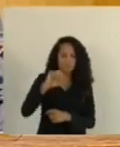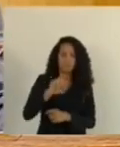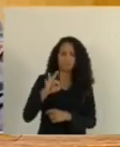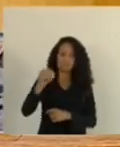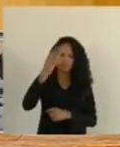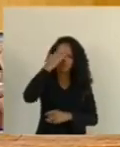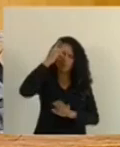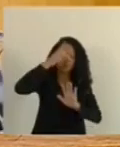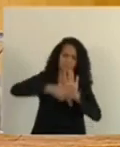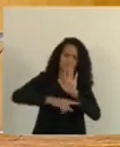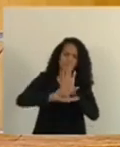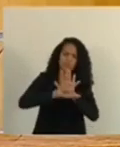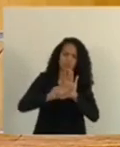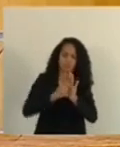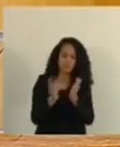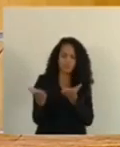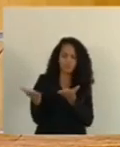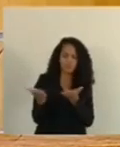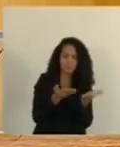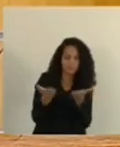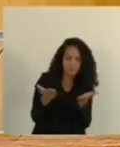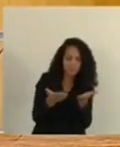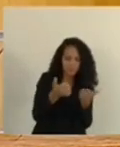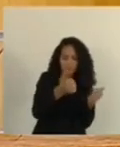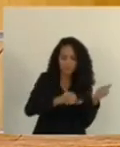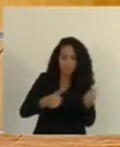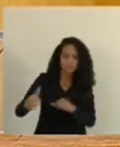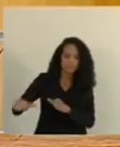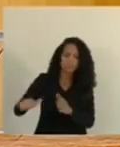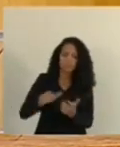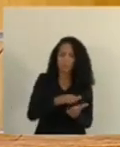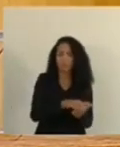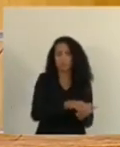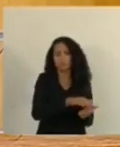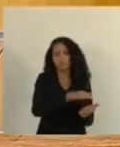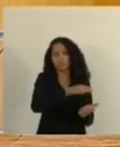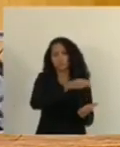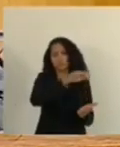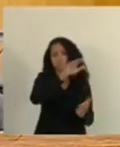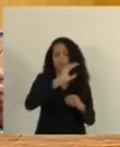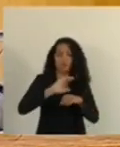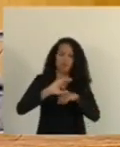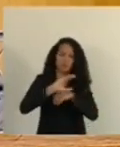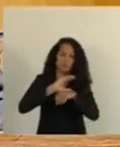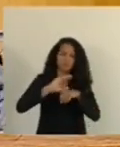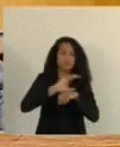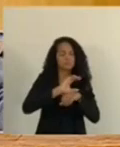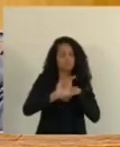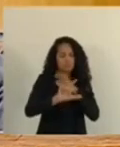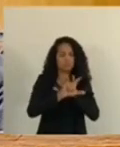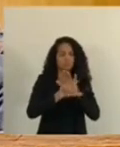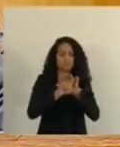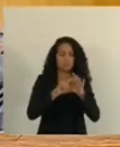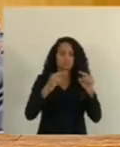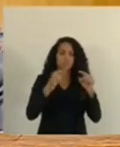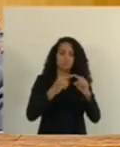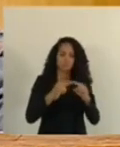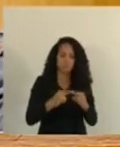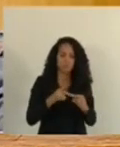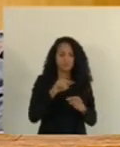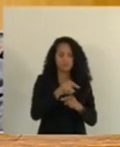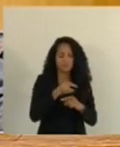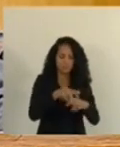de lei, durante a sua tramitação, acumulou pareceres de constitucionalidade e legalidade, pois, para